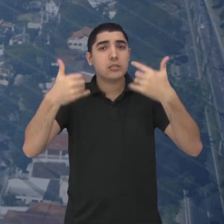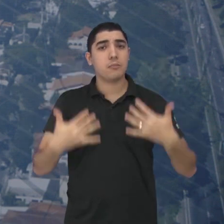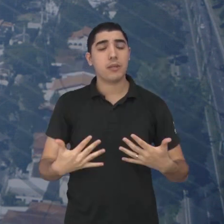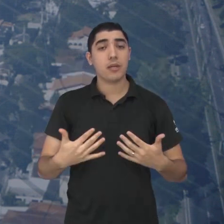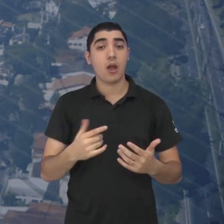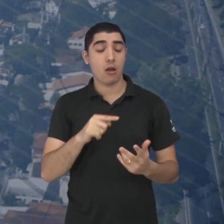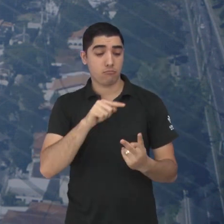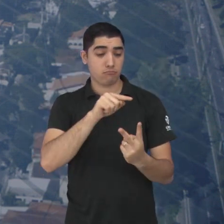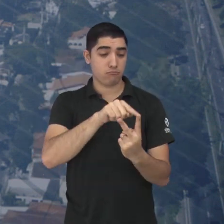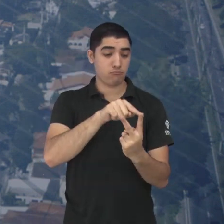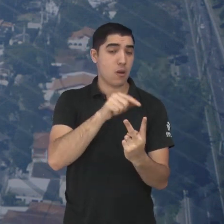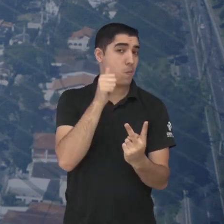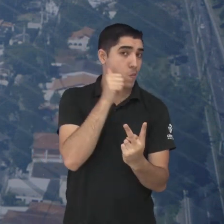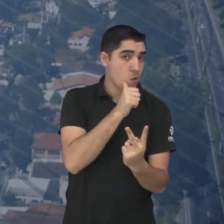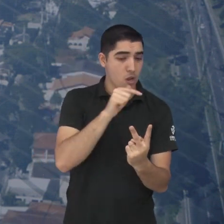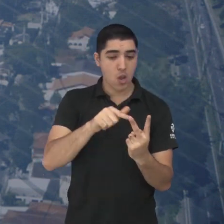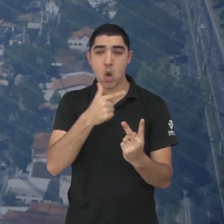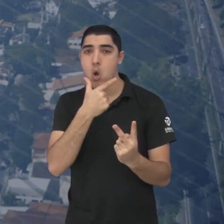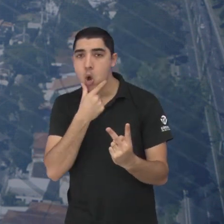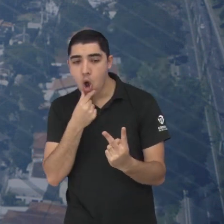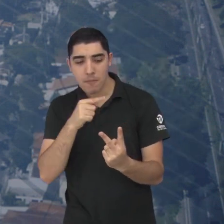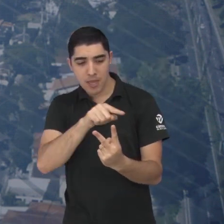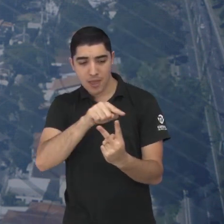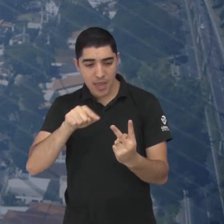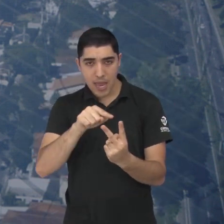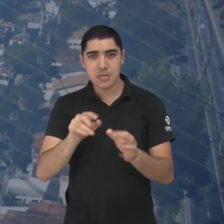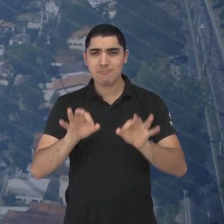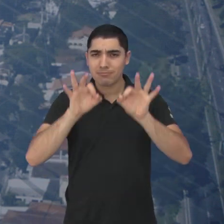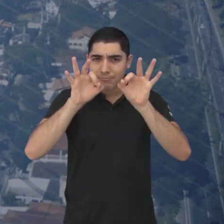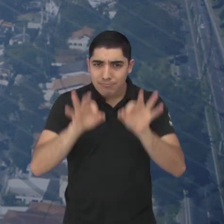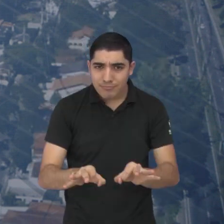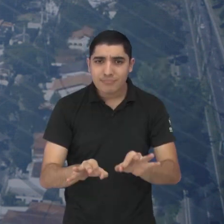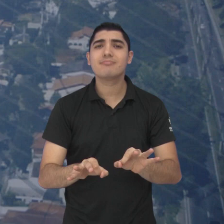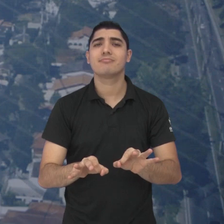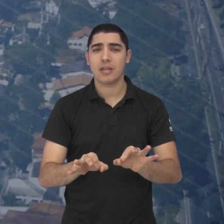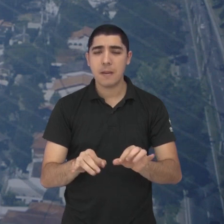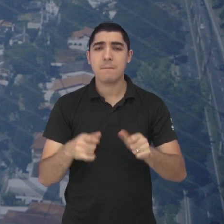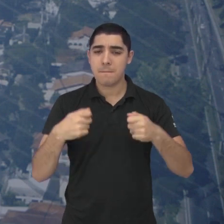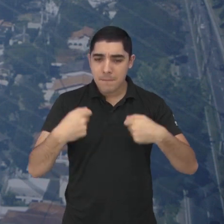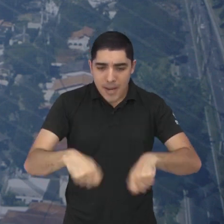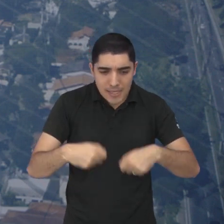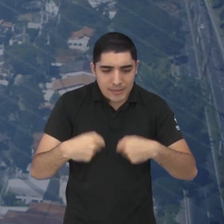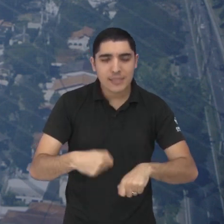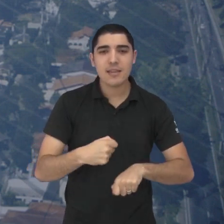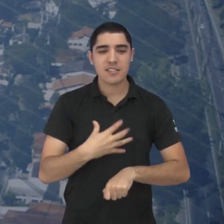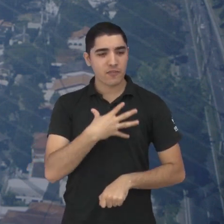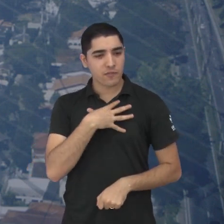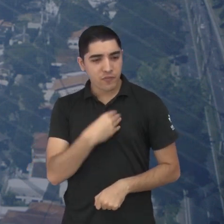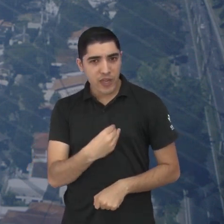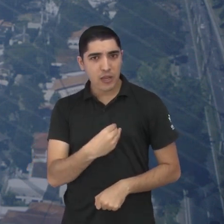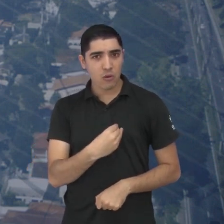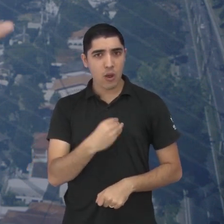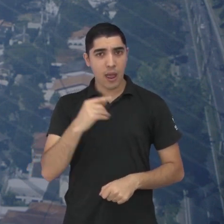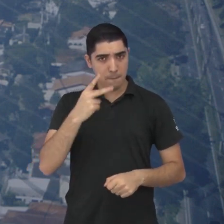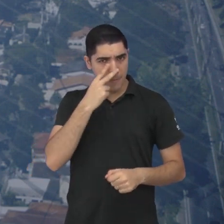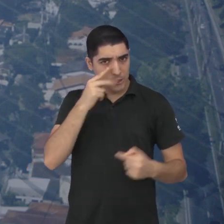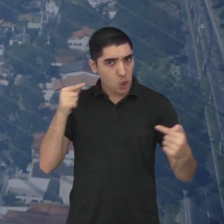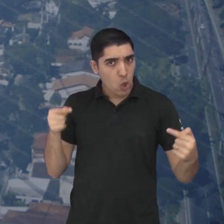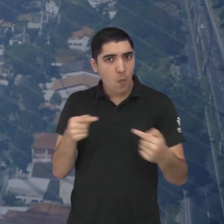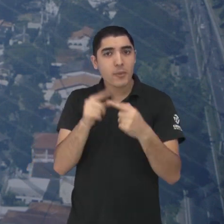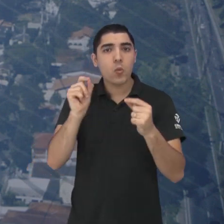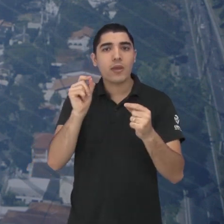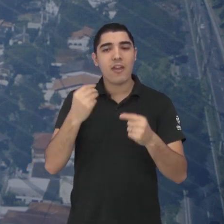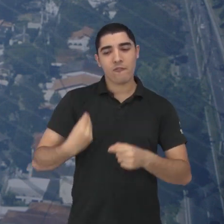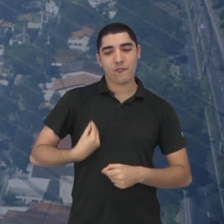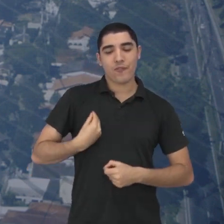pode-se falar que nasceu para ser mãe e pai? É algo natural do ponto de vista de que a pessoa nasceu para ser